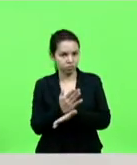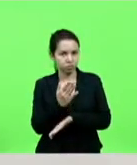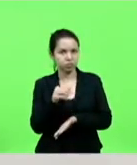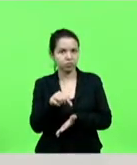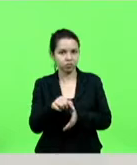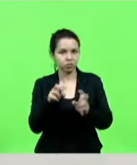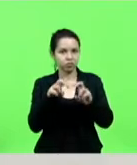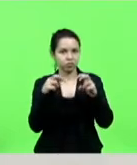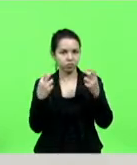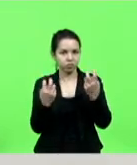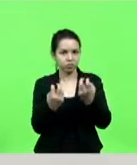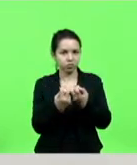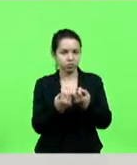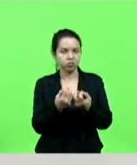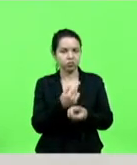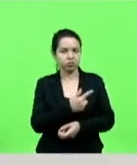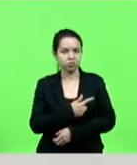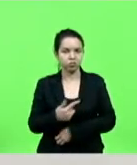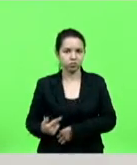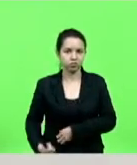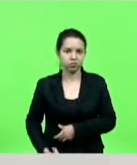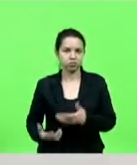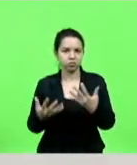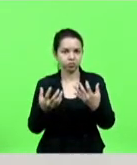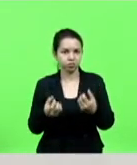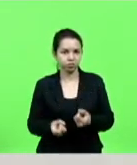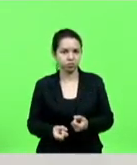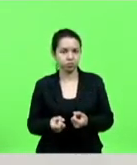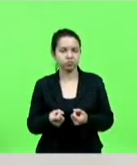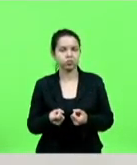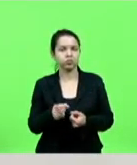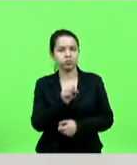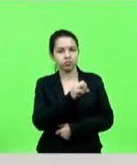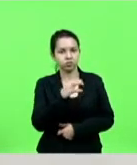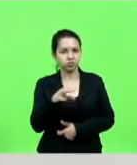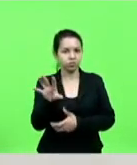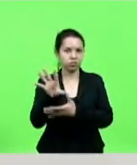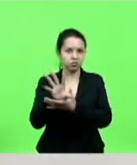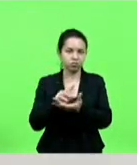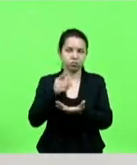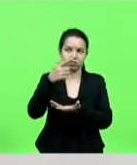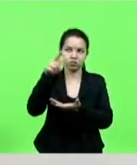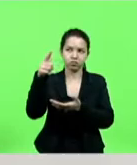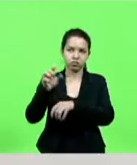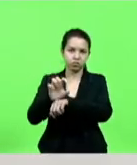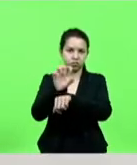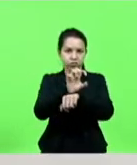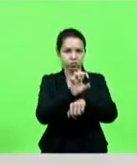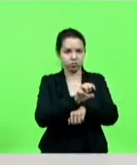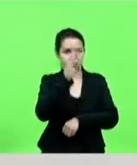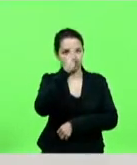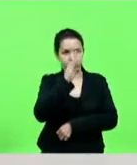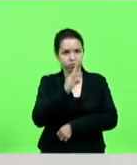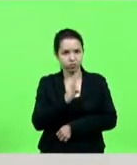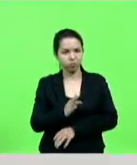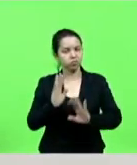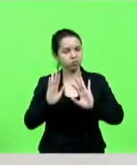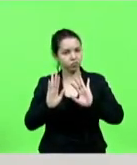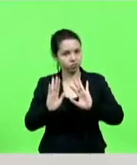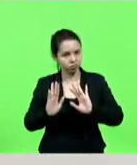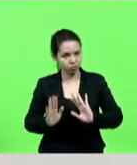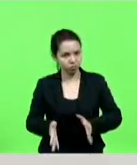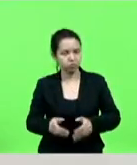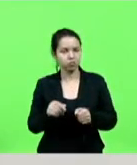sancione e Santa Catarina siga o exemplo, o bom exemplo, que outros estados da nossa federação já estão